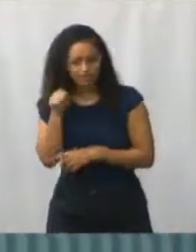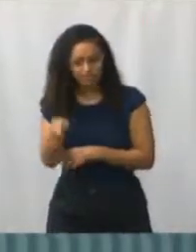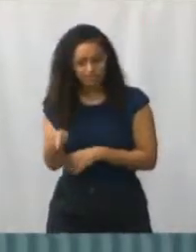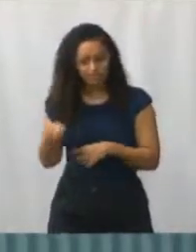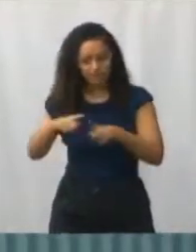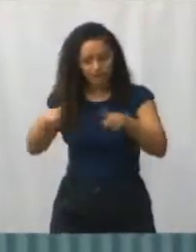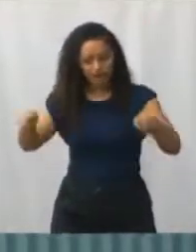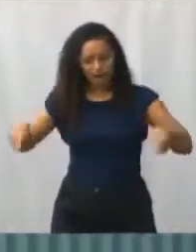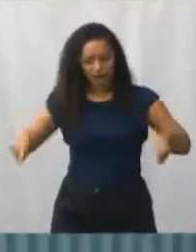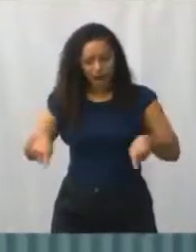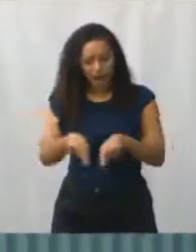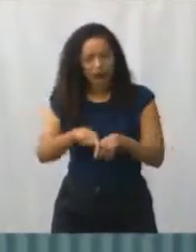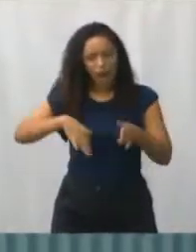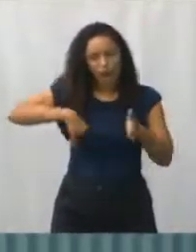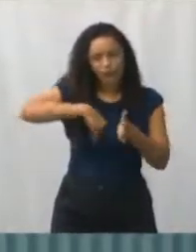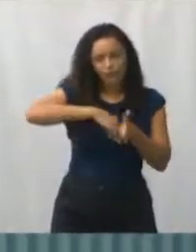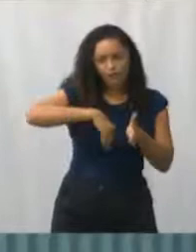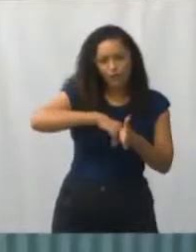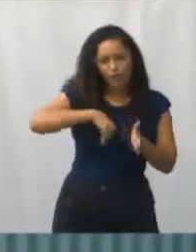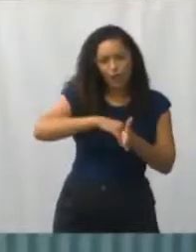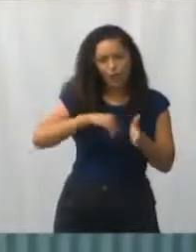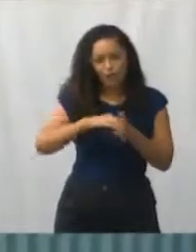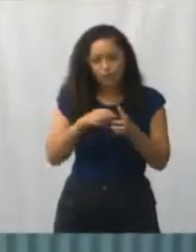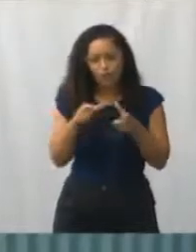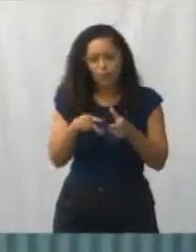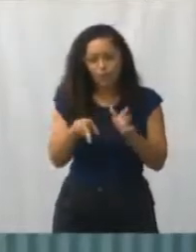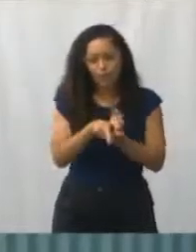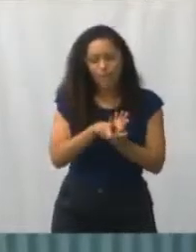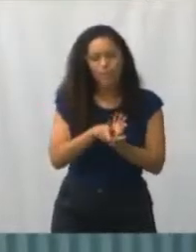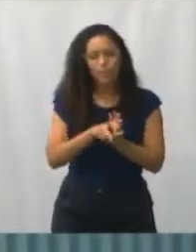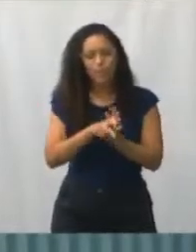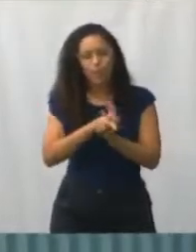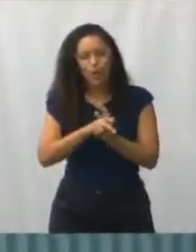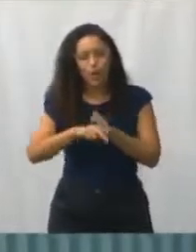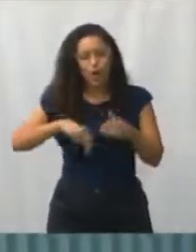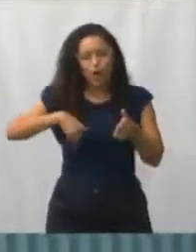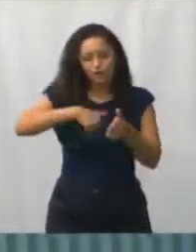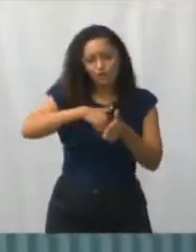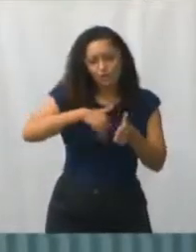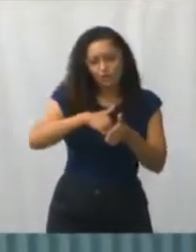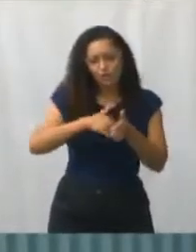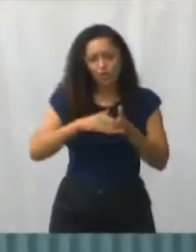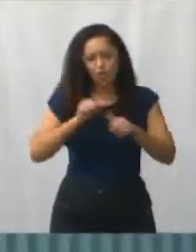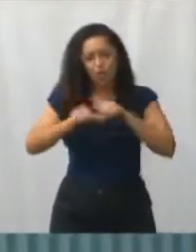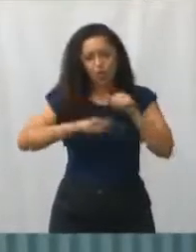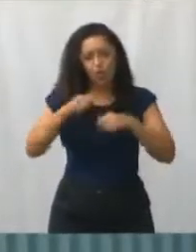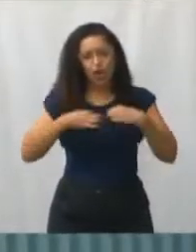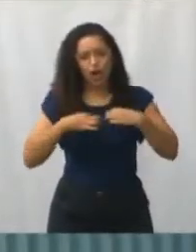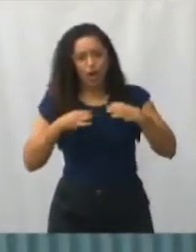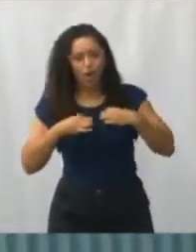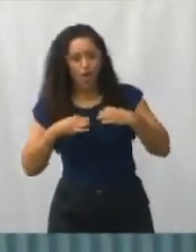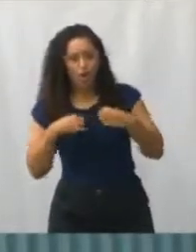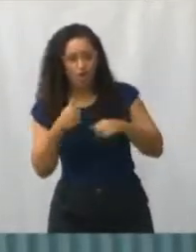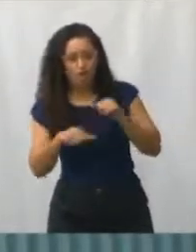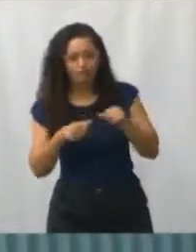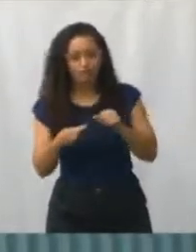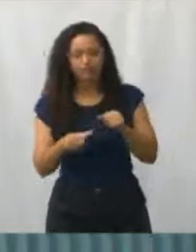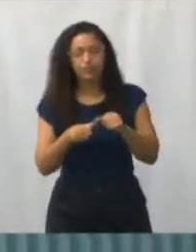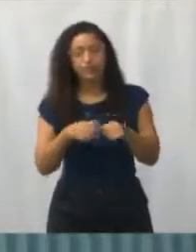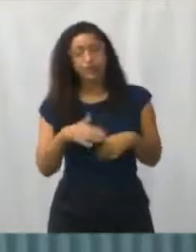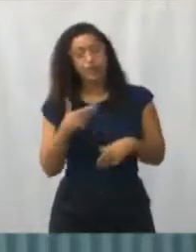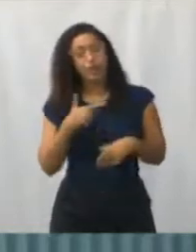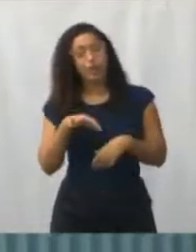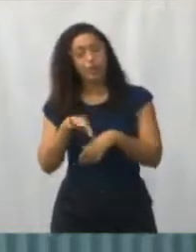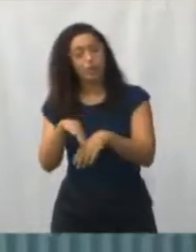batalhando por aquela melhora e a gente não tem conseguido. E no outro dia o prefeito enviou lá três secretários, o